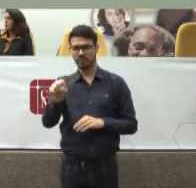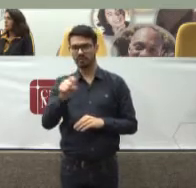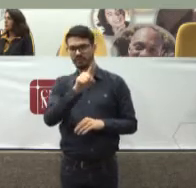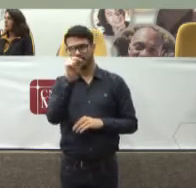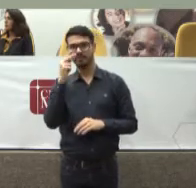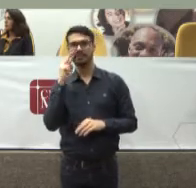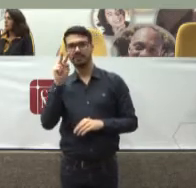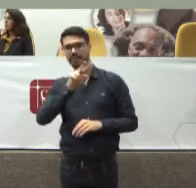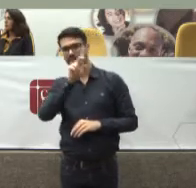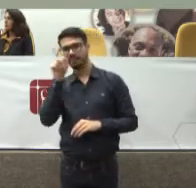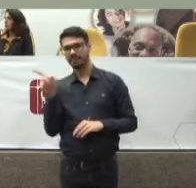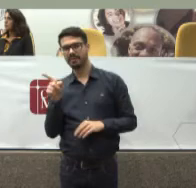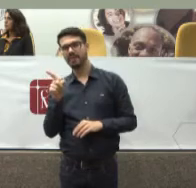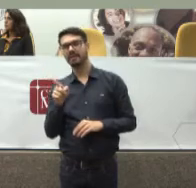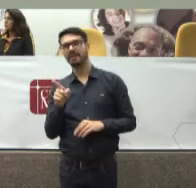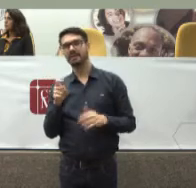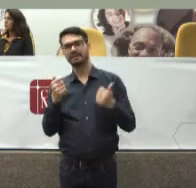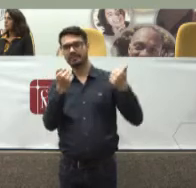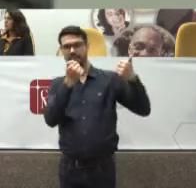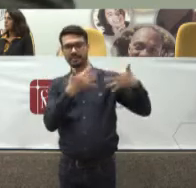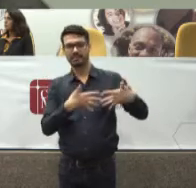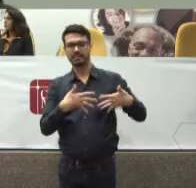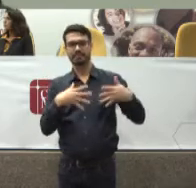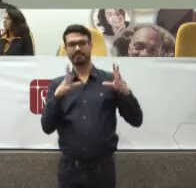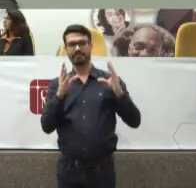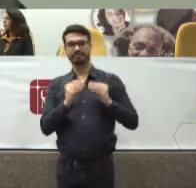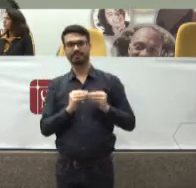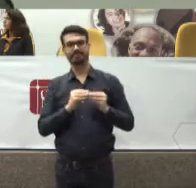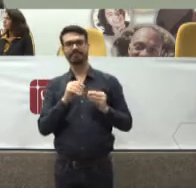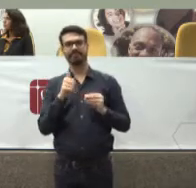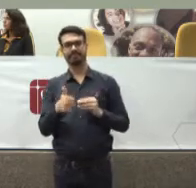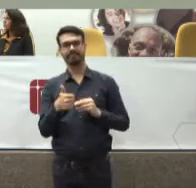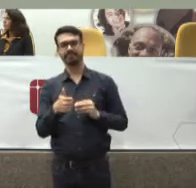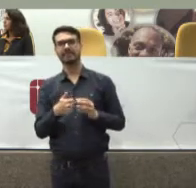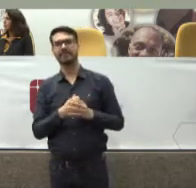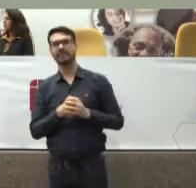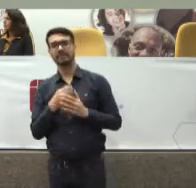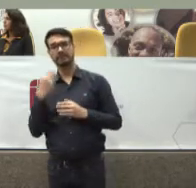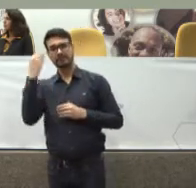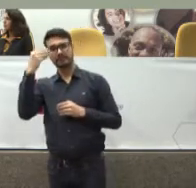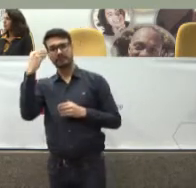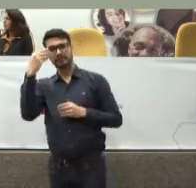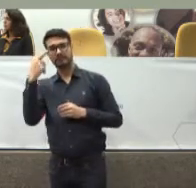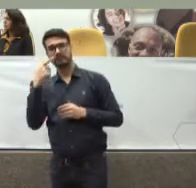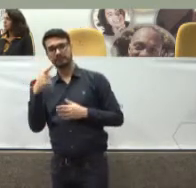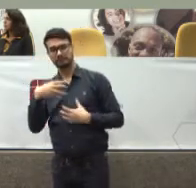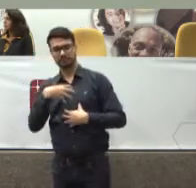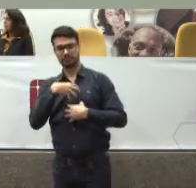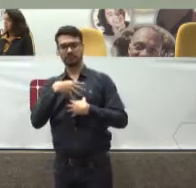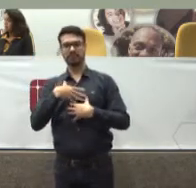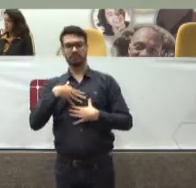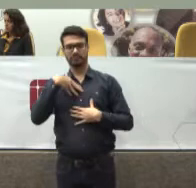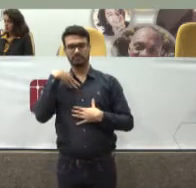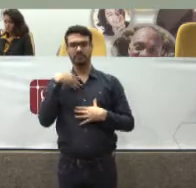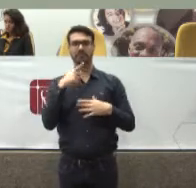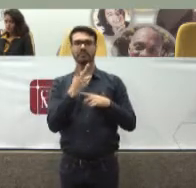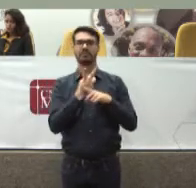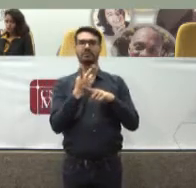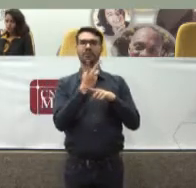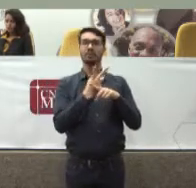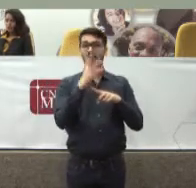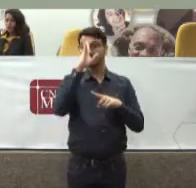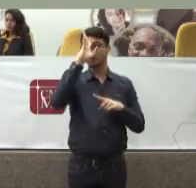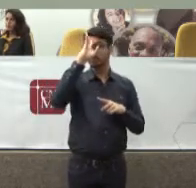Na sua fala Trazer algo Que é exatamente Aquilo que inspira A parte da resolução É a busca Das